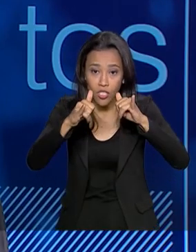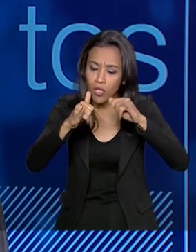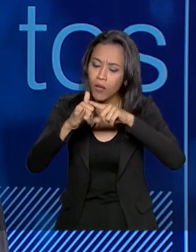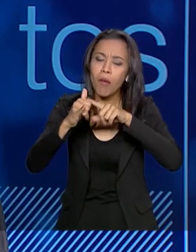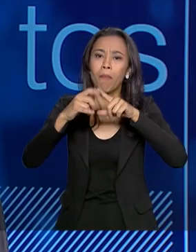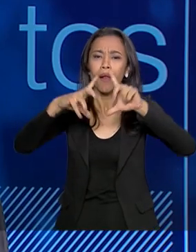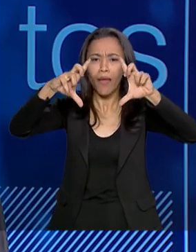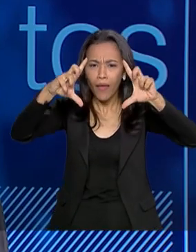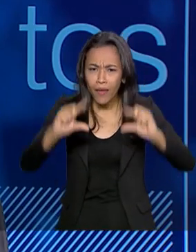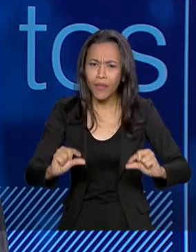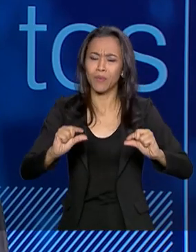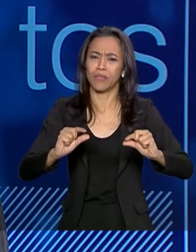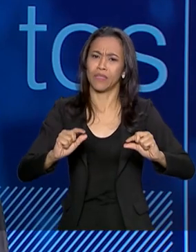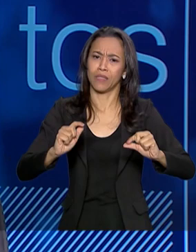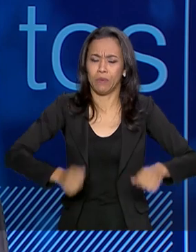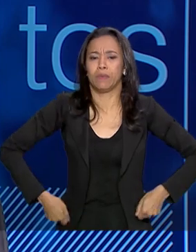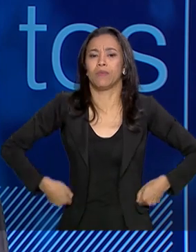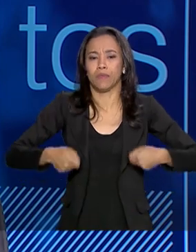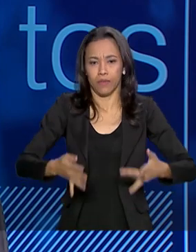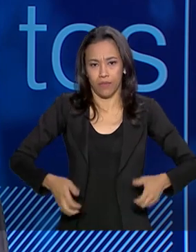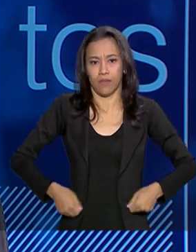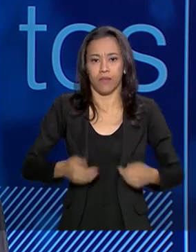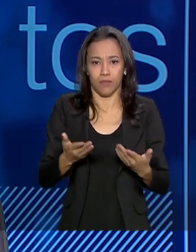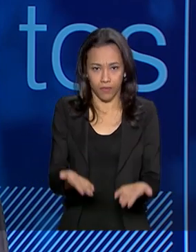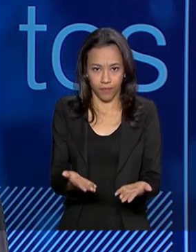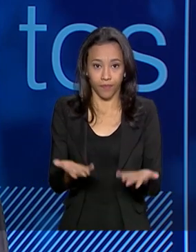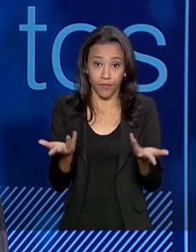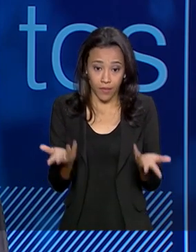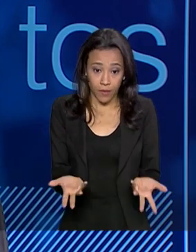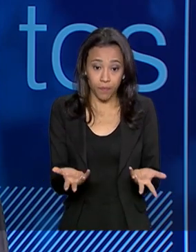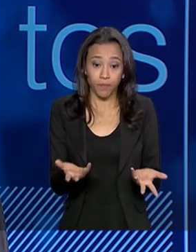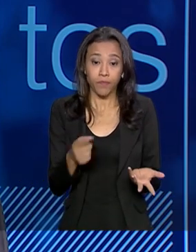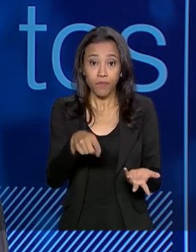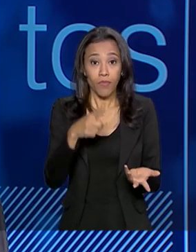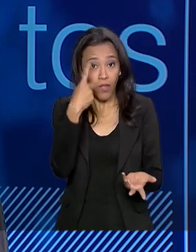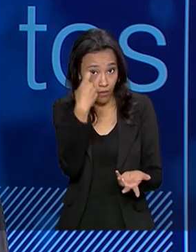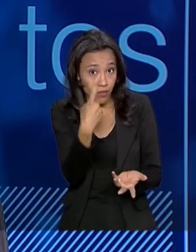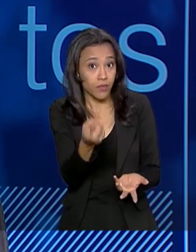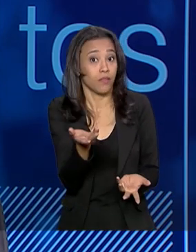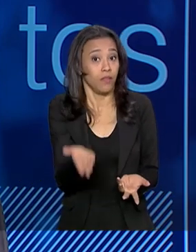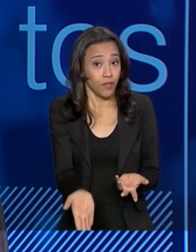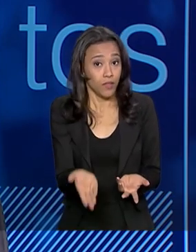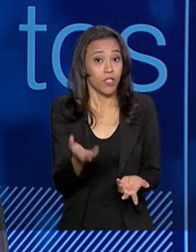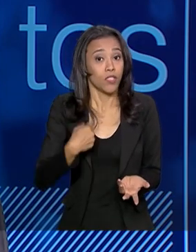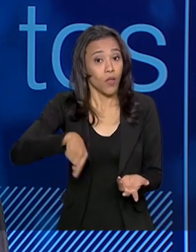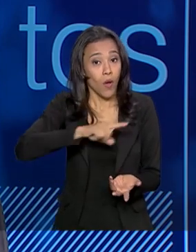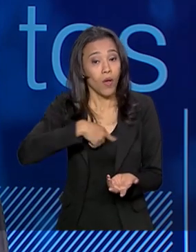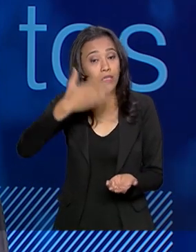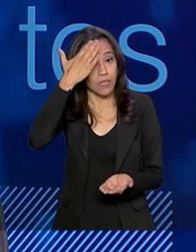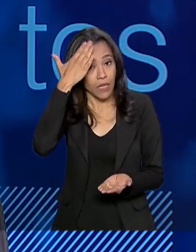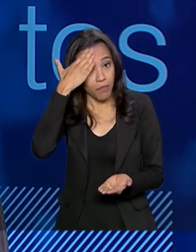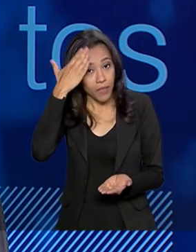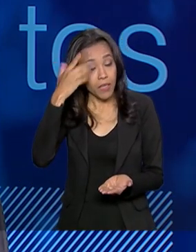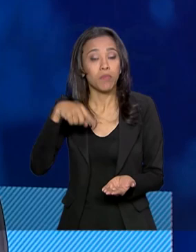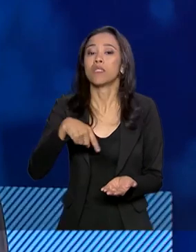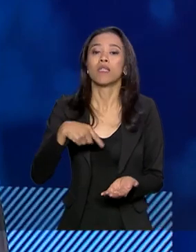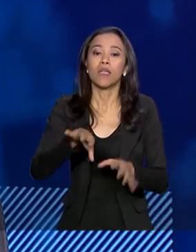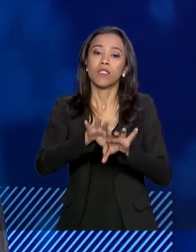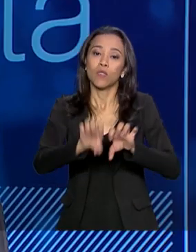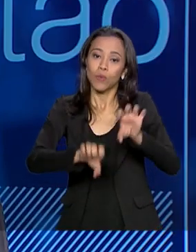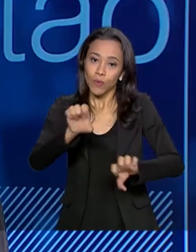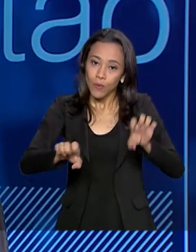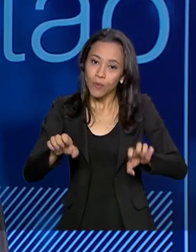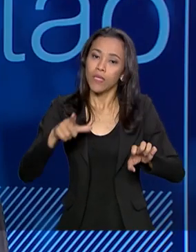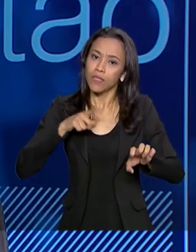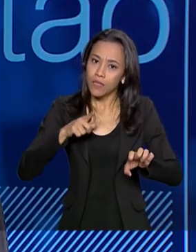baratear os custos de operação do PISF. Então, uma solução interessante. A gente sabe que o próprio empreendimento tem em suas margens